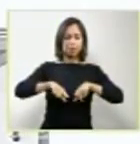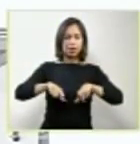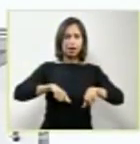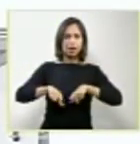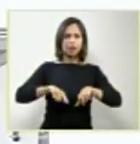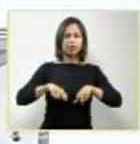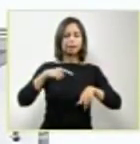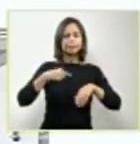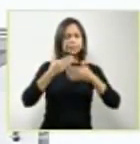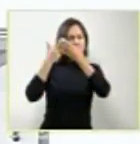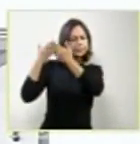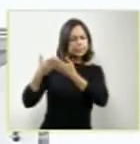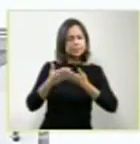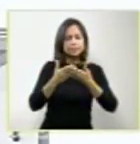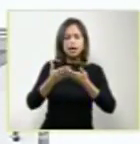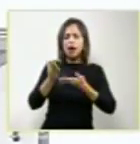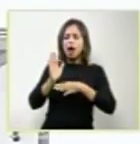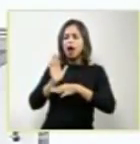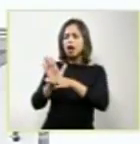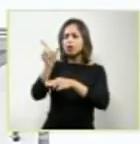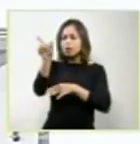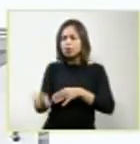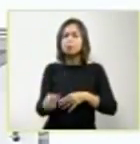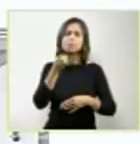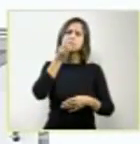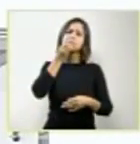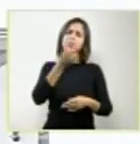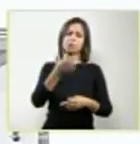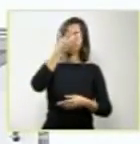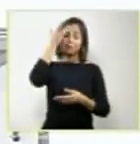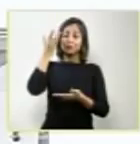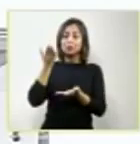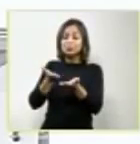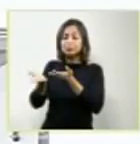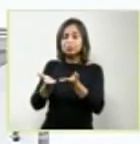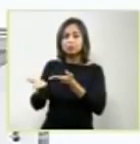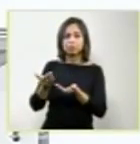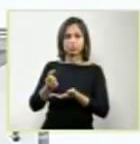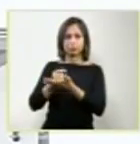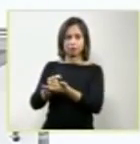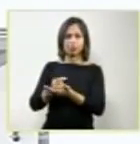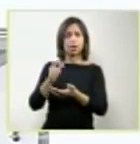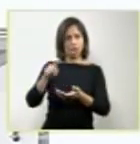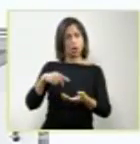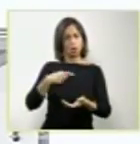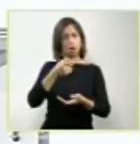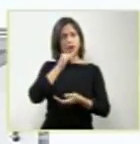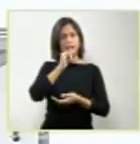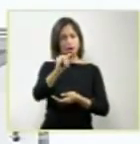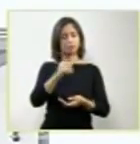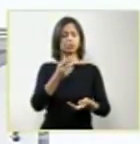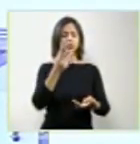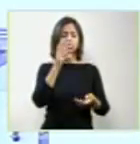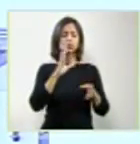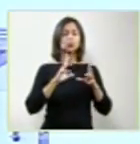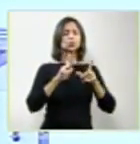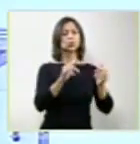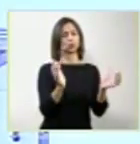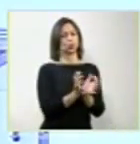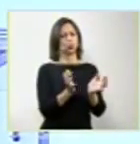beneficência das pessoas, é que nós entendemos, e é isso que nós estamos dizendo aos médicos, que